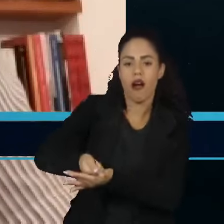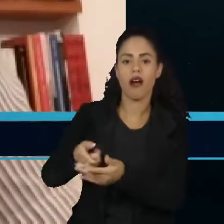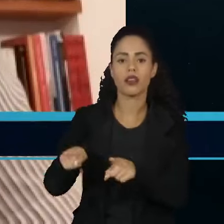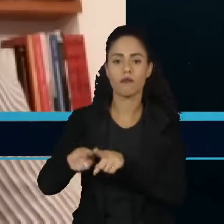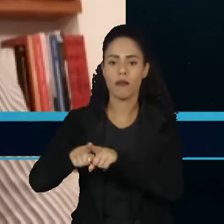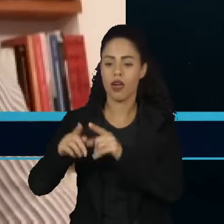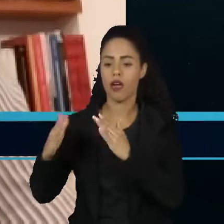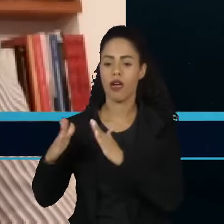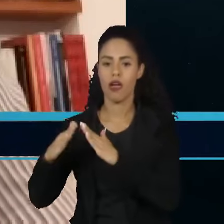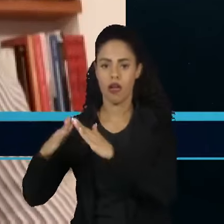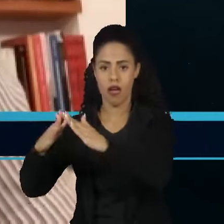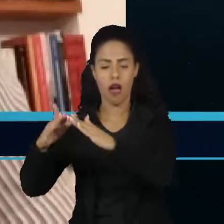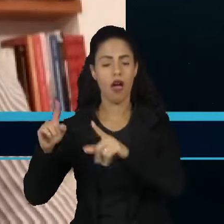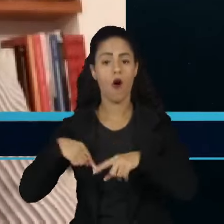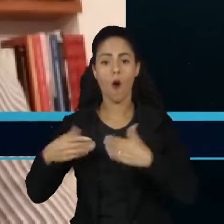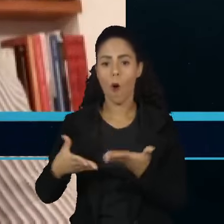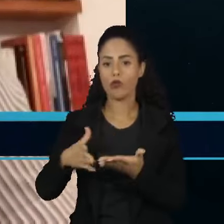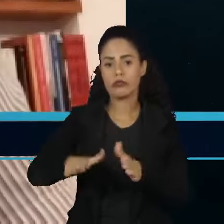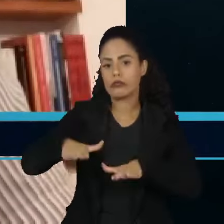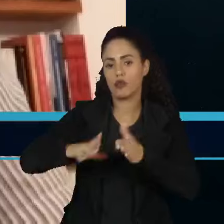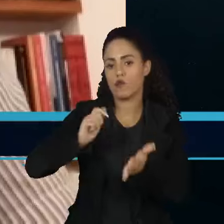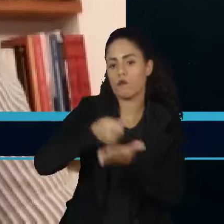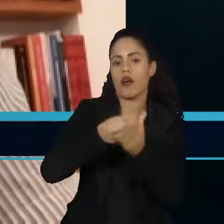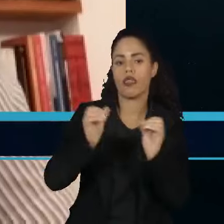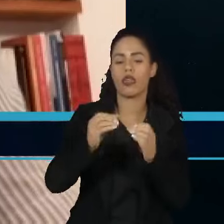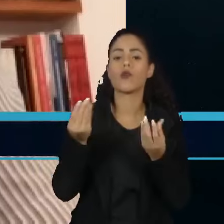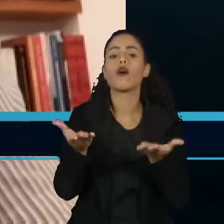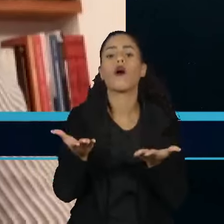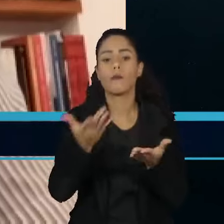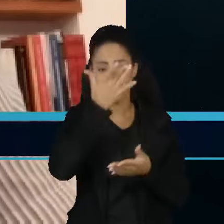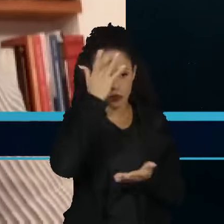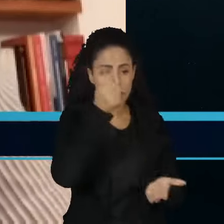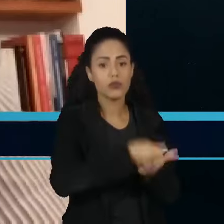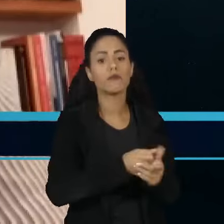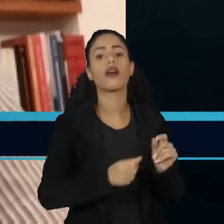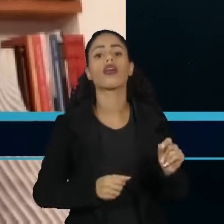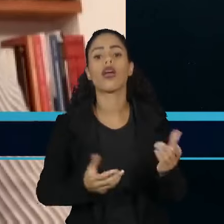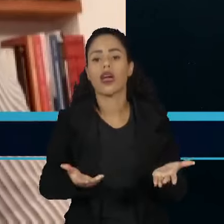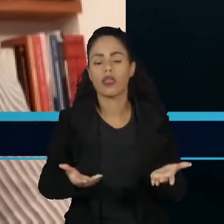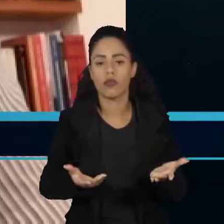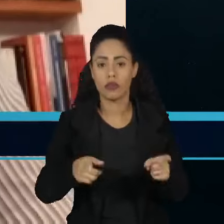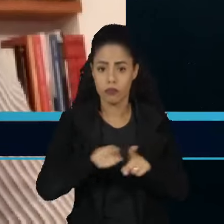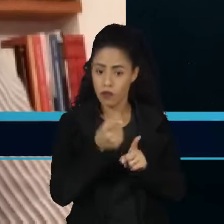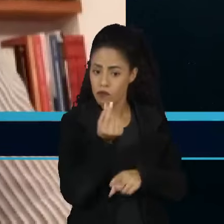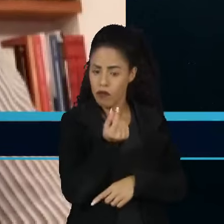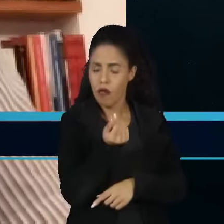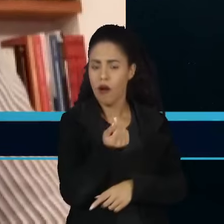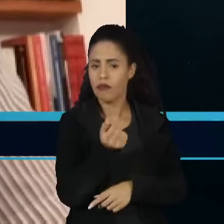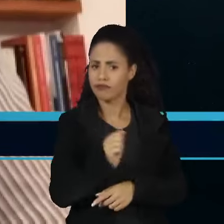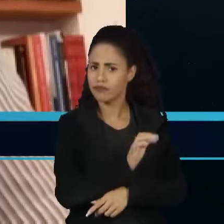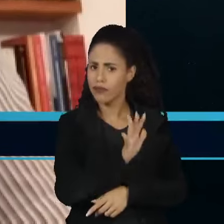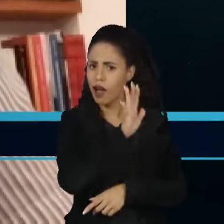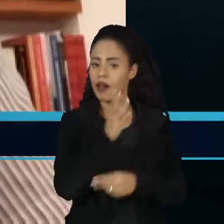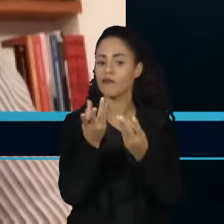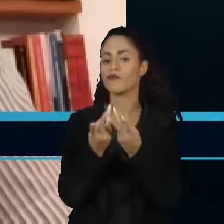que hoje não pagam a energia, mas também para quem paga a energia, não só por causa do preço, mas também a qualidade. paga a energia, não só para só para paga paga